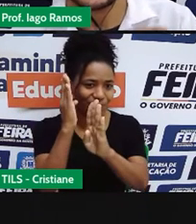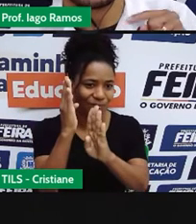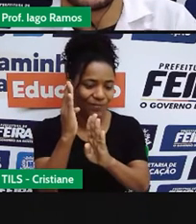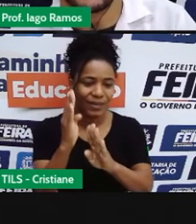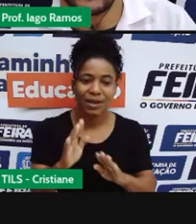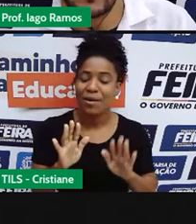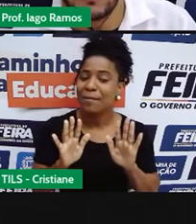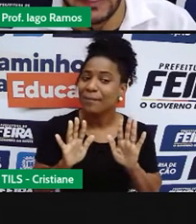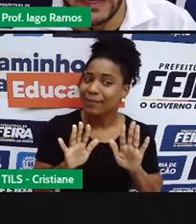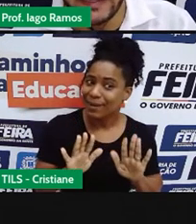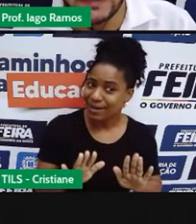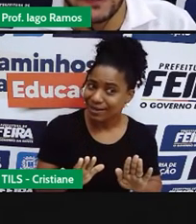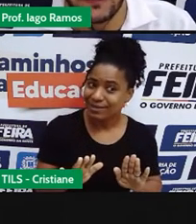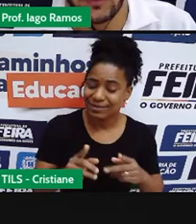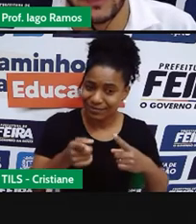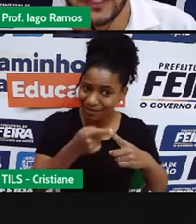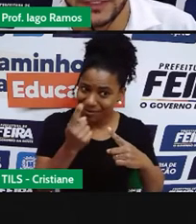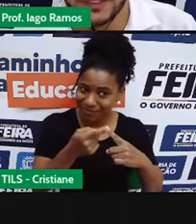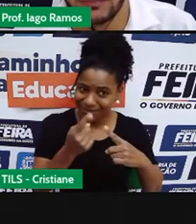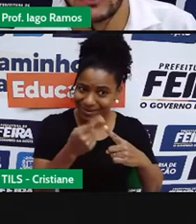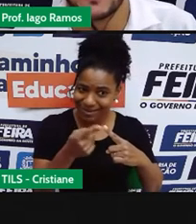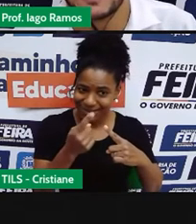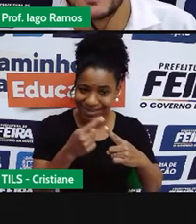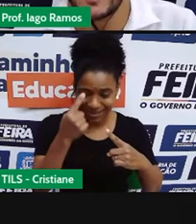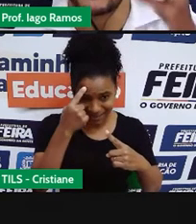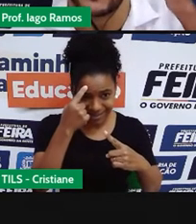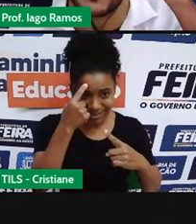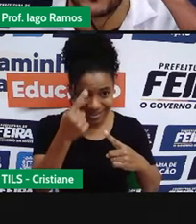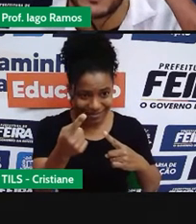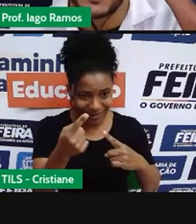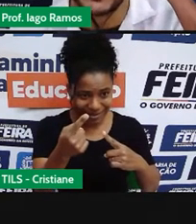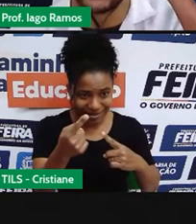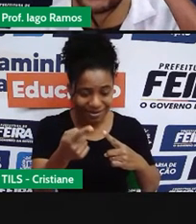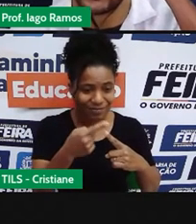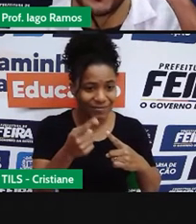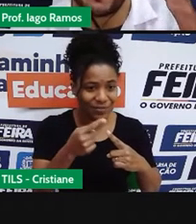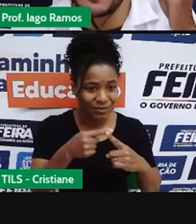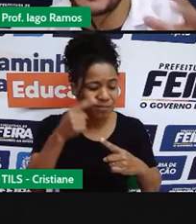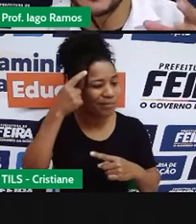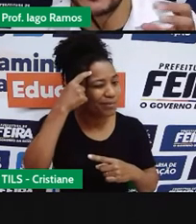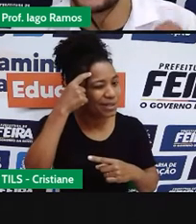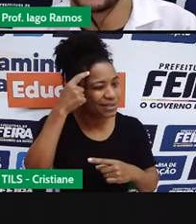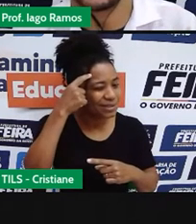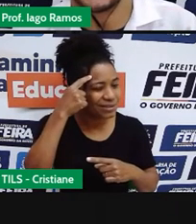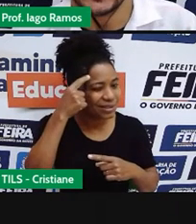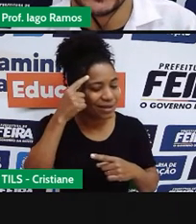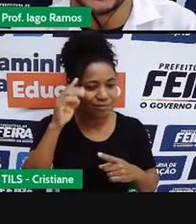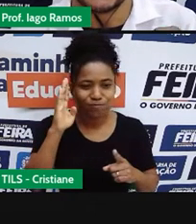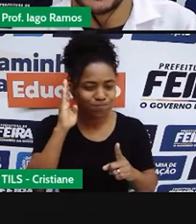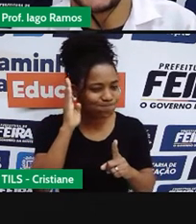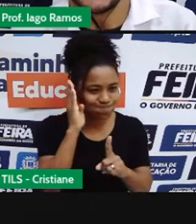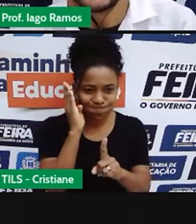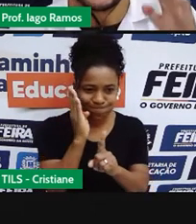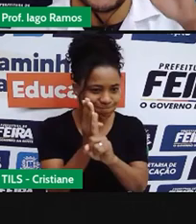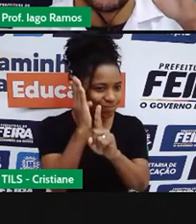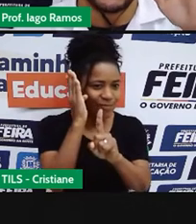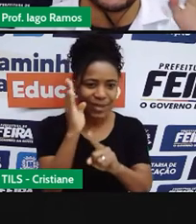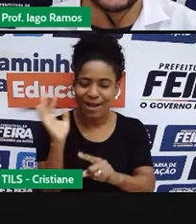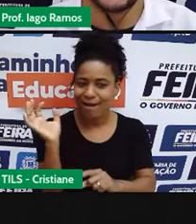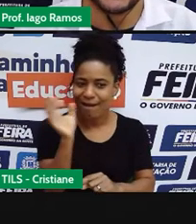essa é a forma, essa forma que a gente acabou de fazer, é a forma como a gente costuma pensar logo, né?